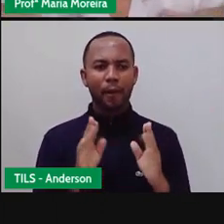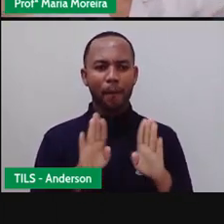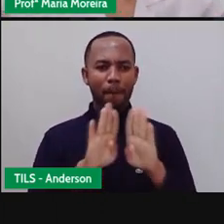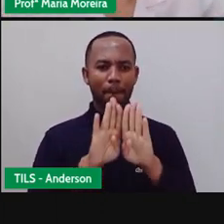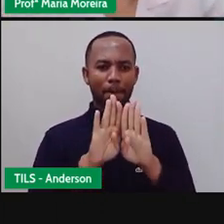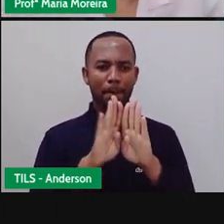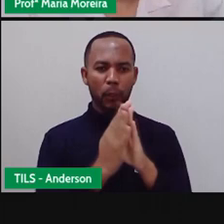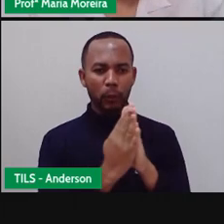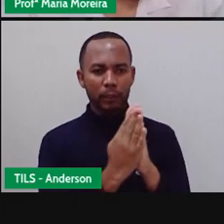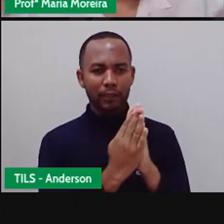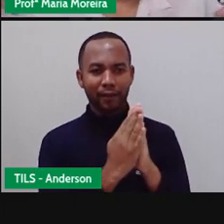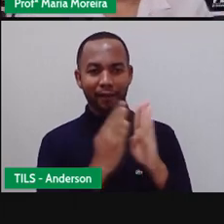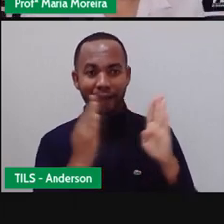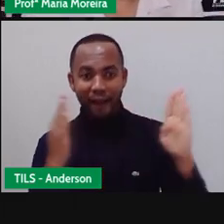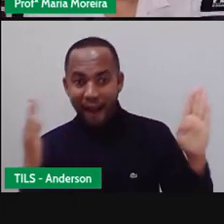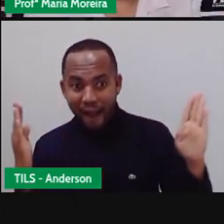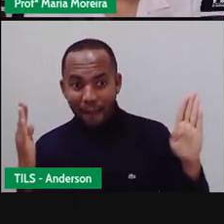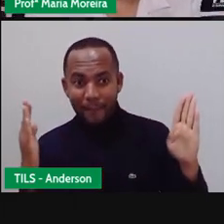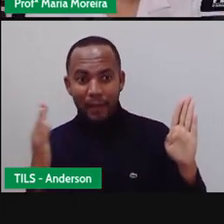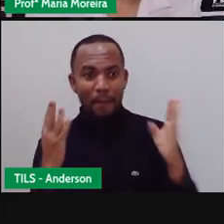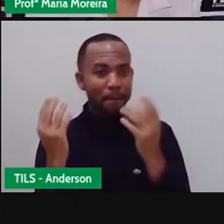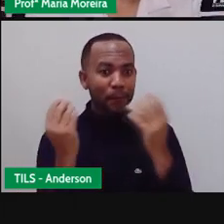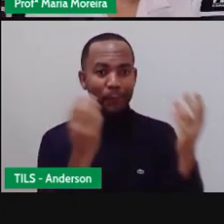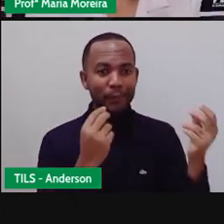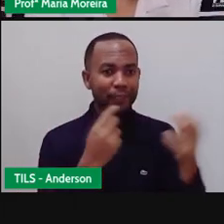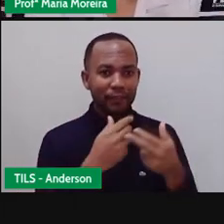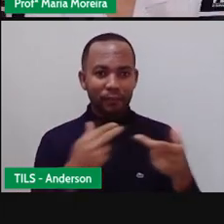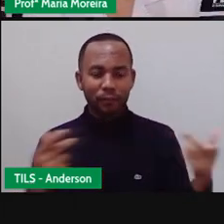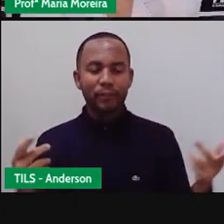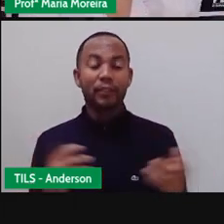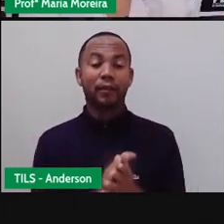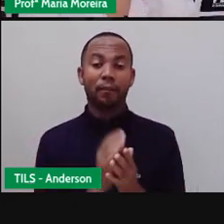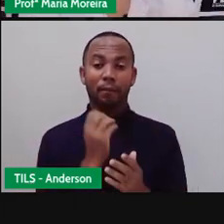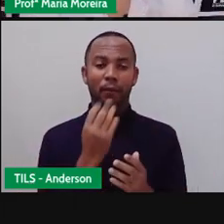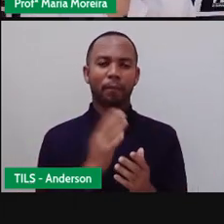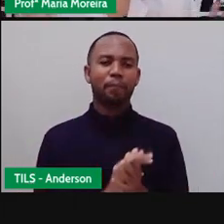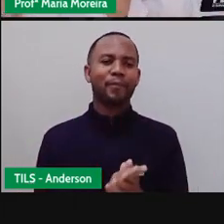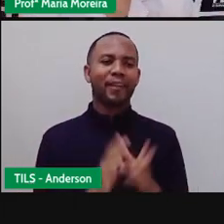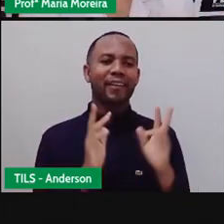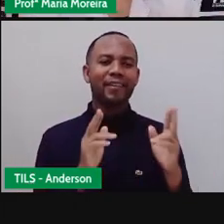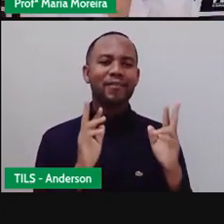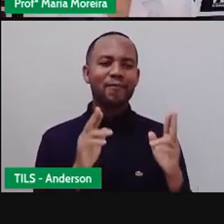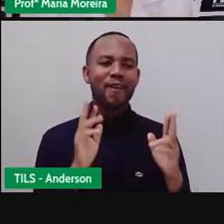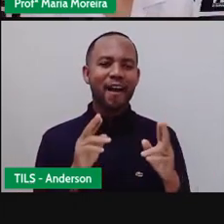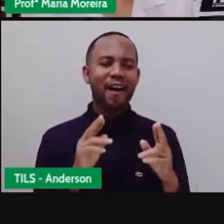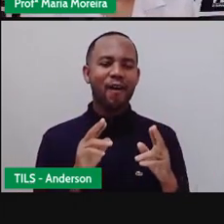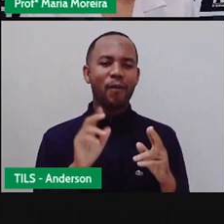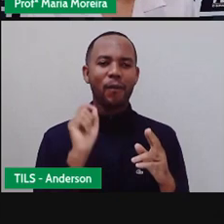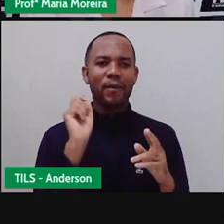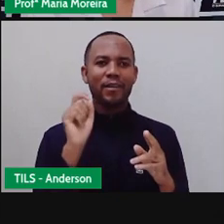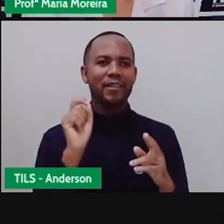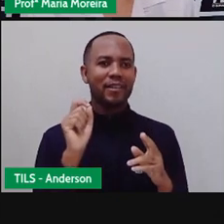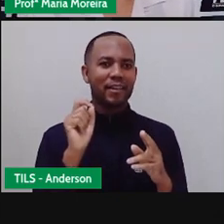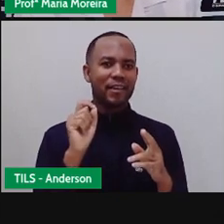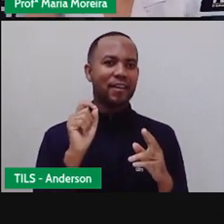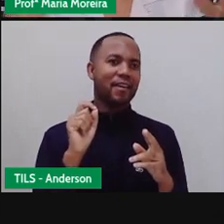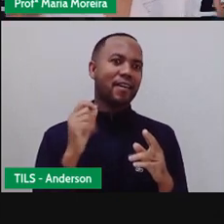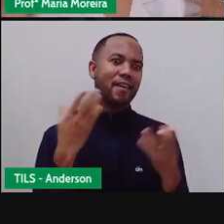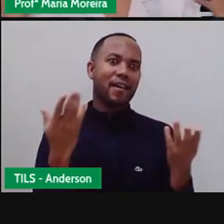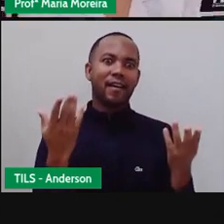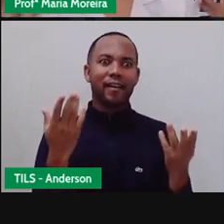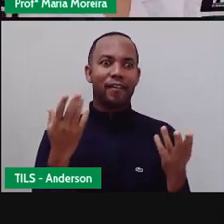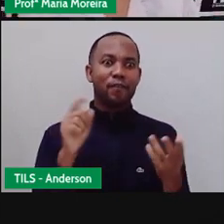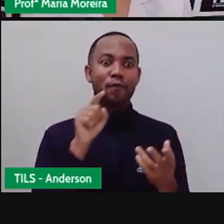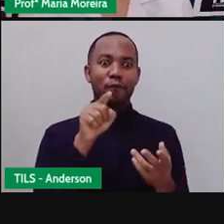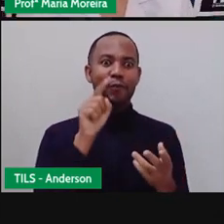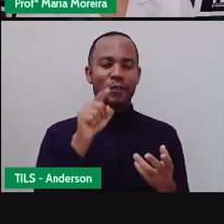e lá tivesse um milhão de coisas. Para quem já assistiu Alice, é como cair aí, né? No mundo de Alice, onde tem várias coisas